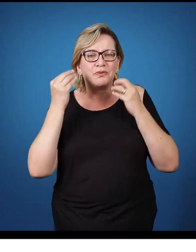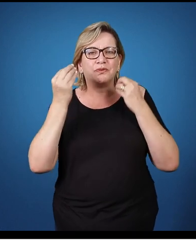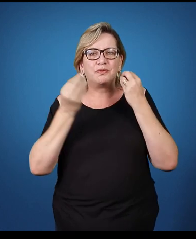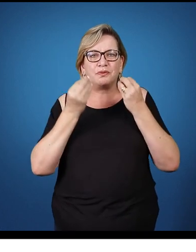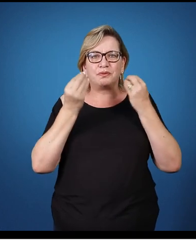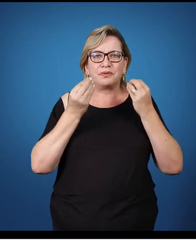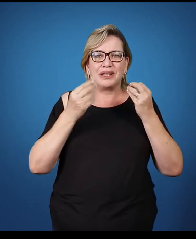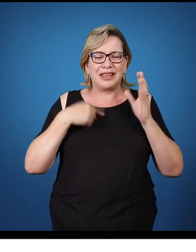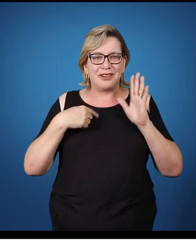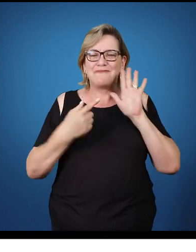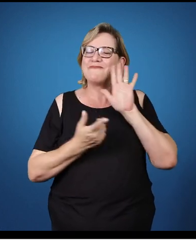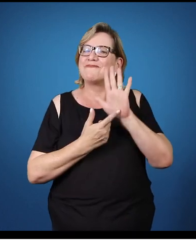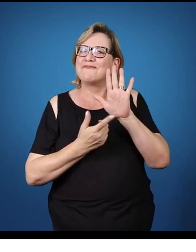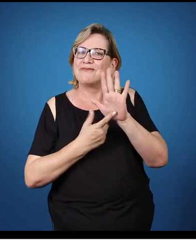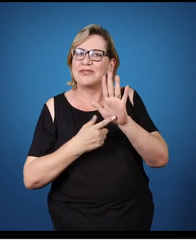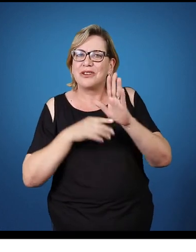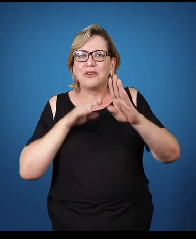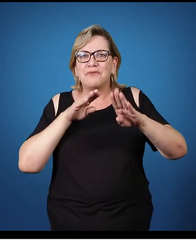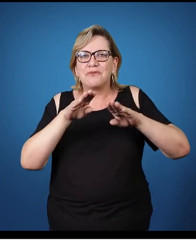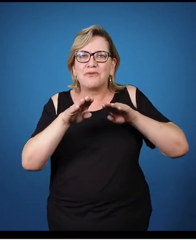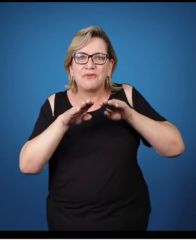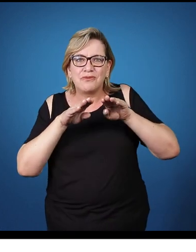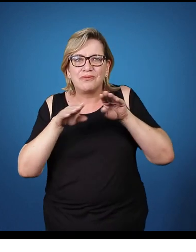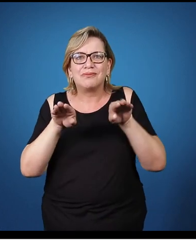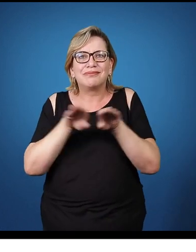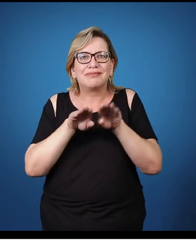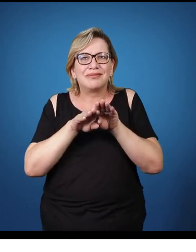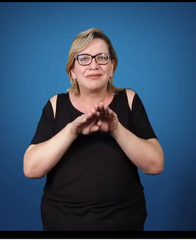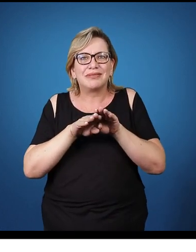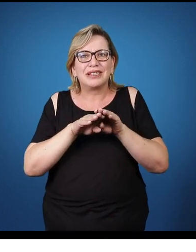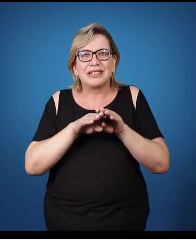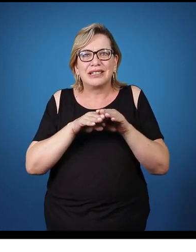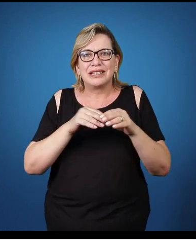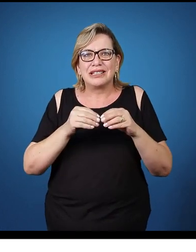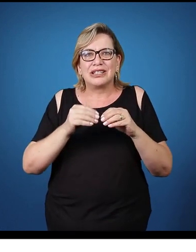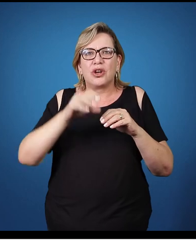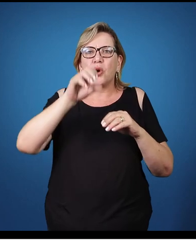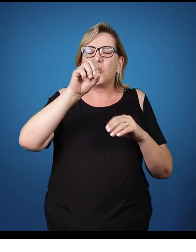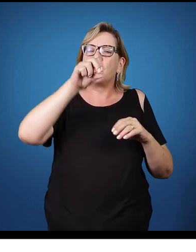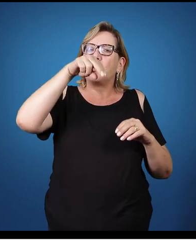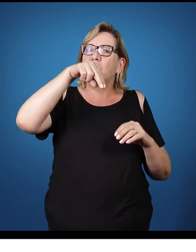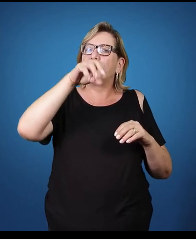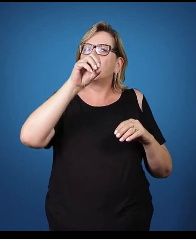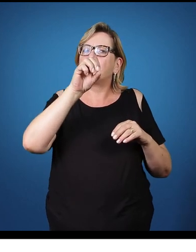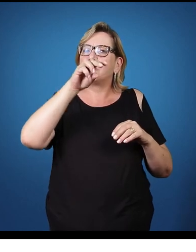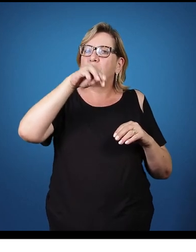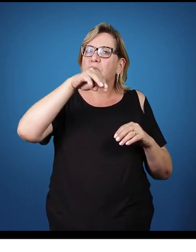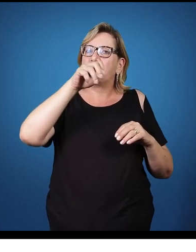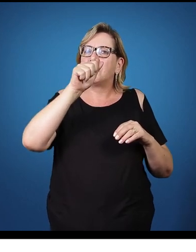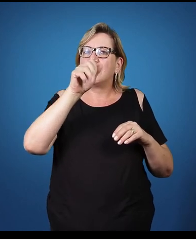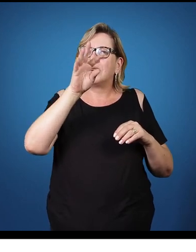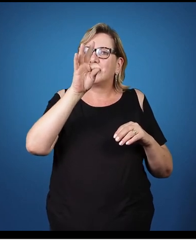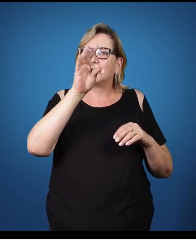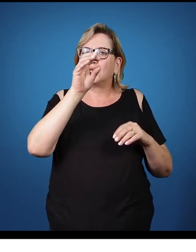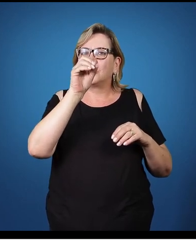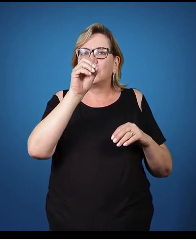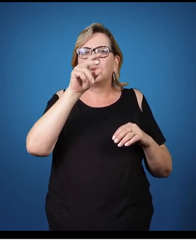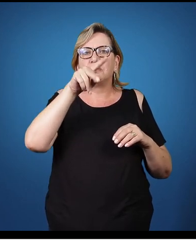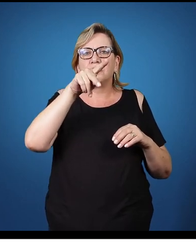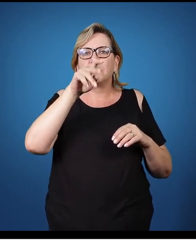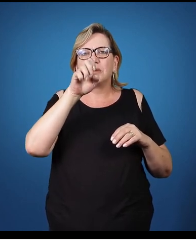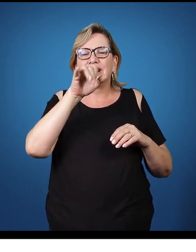Então, proponha algum movimento e algum som onomatopeico. Ou seja... seja...